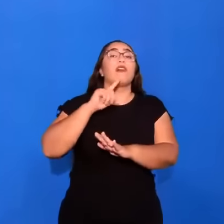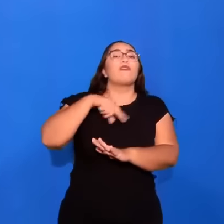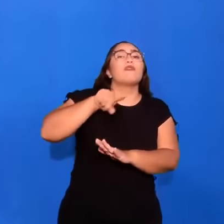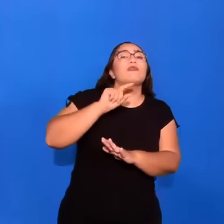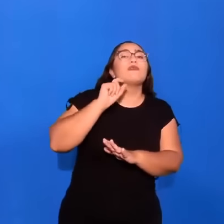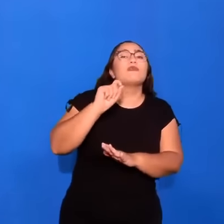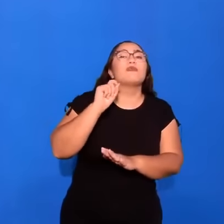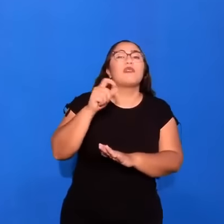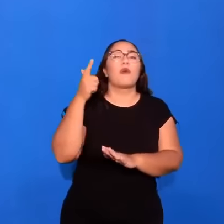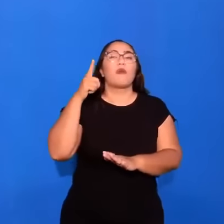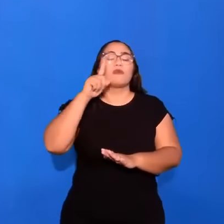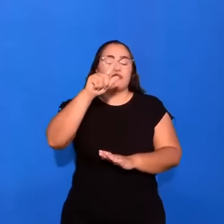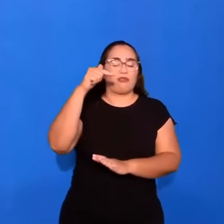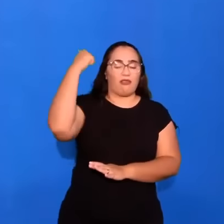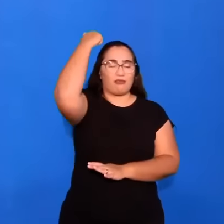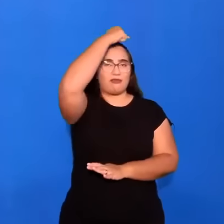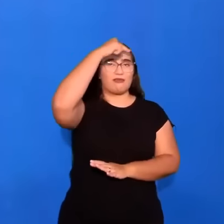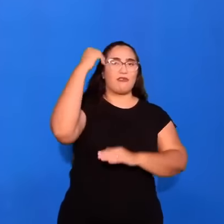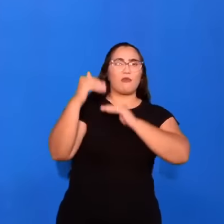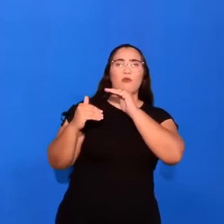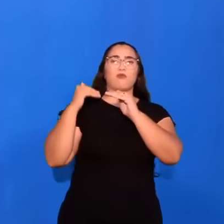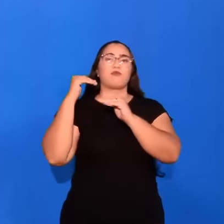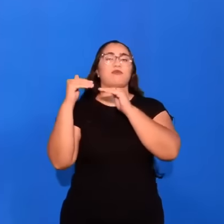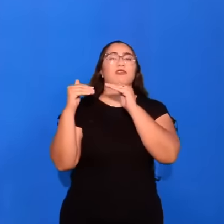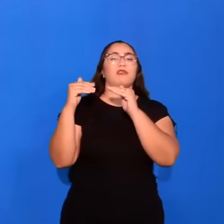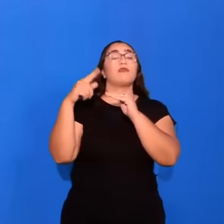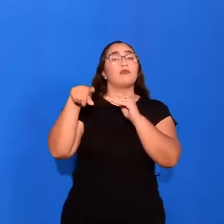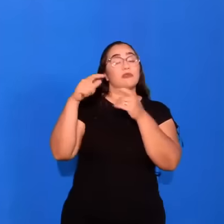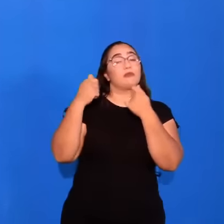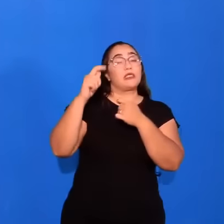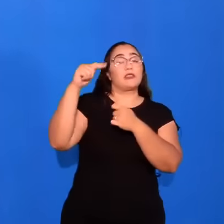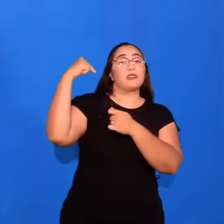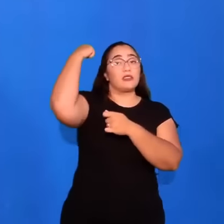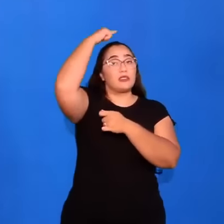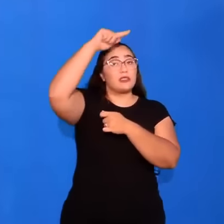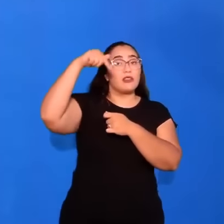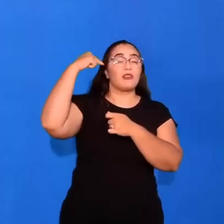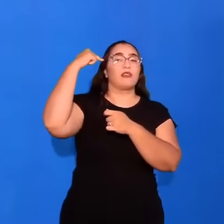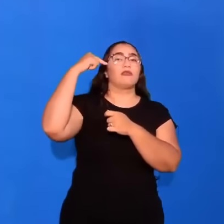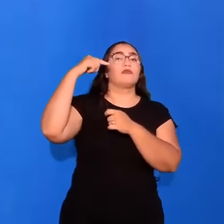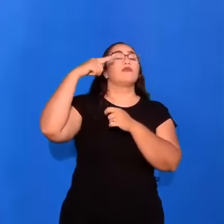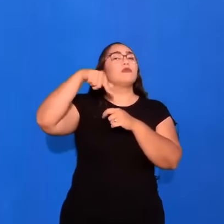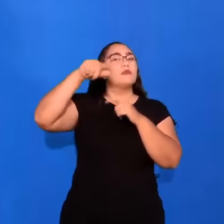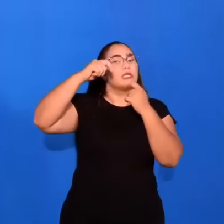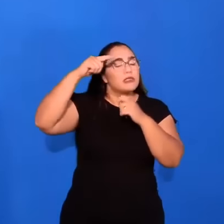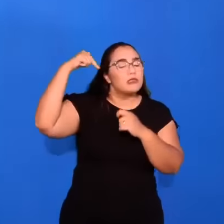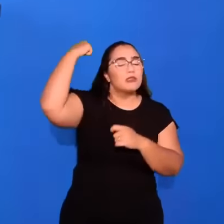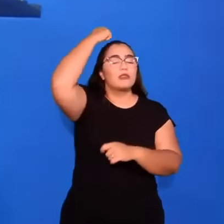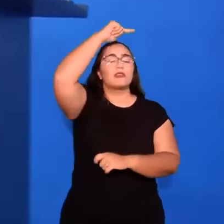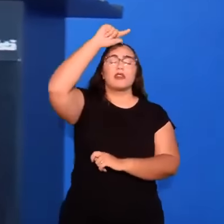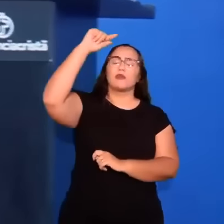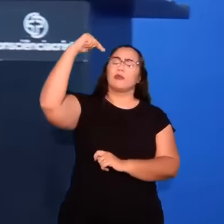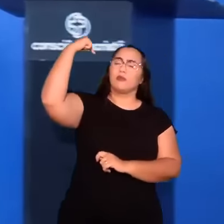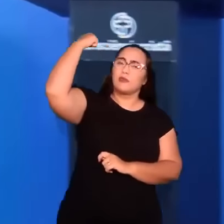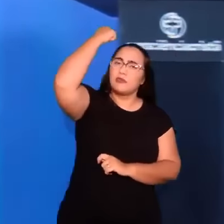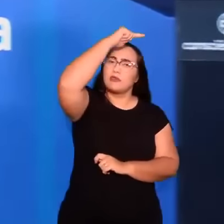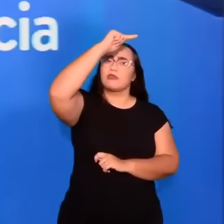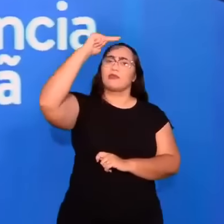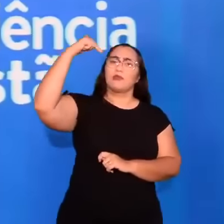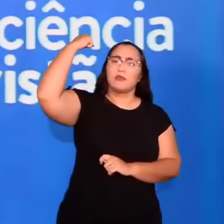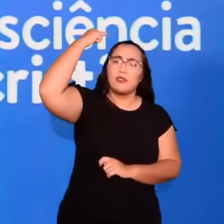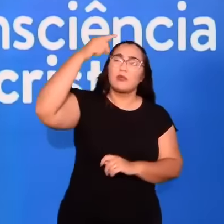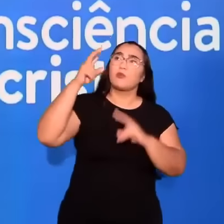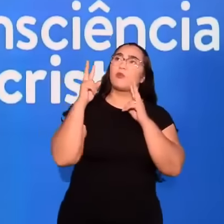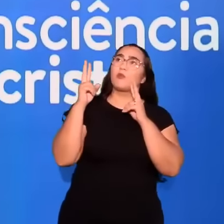vocês santos. Sejam santos. Sejam santos. Sejam santos.